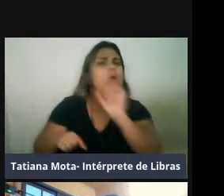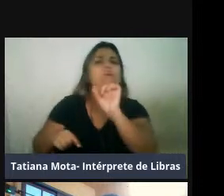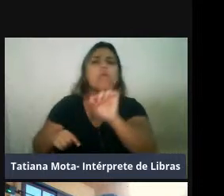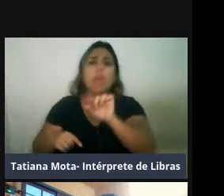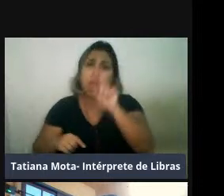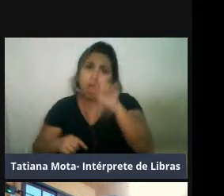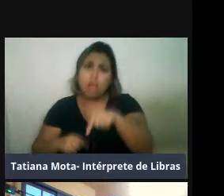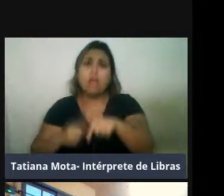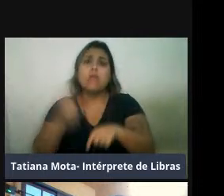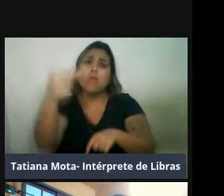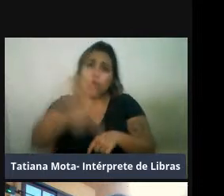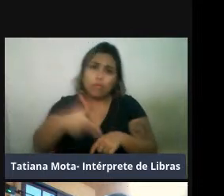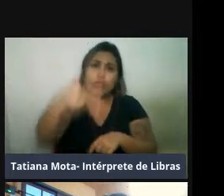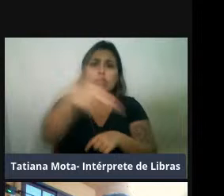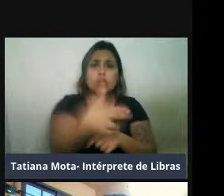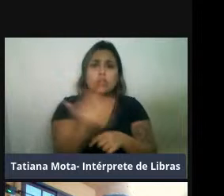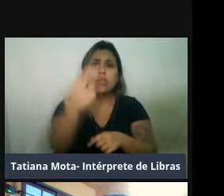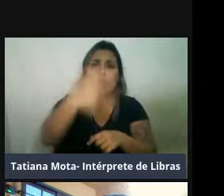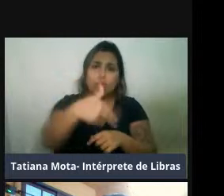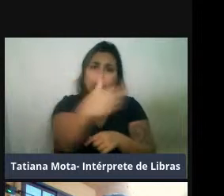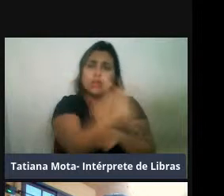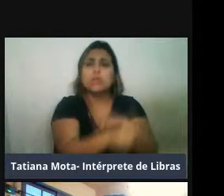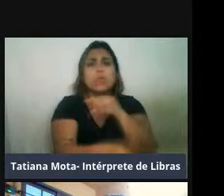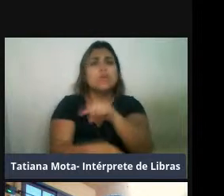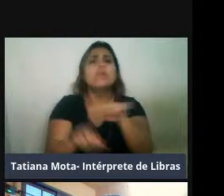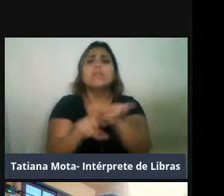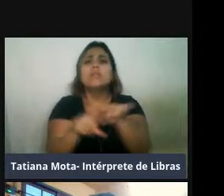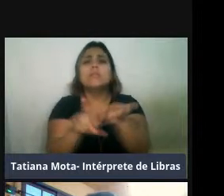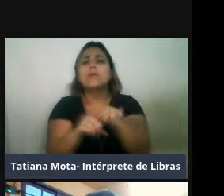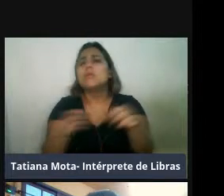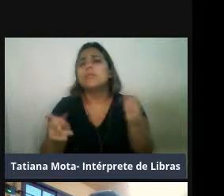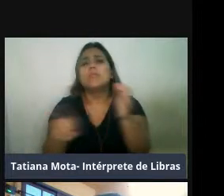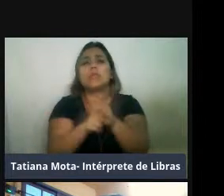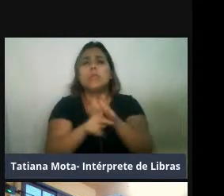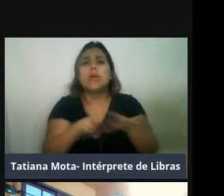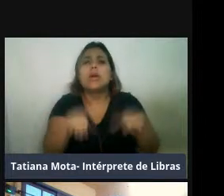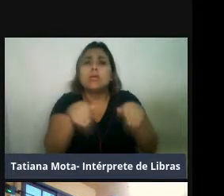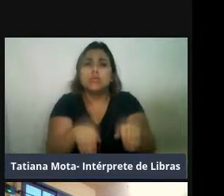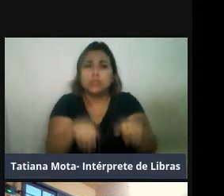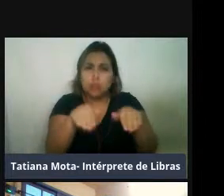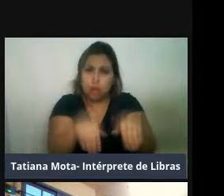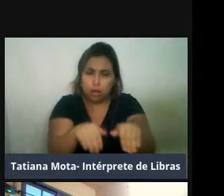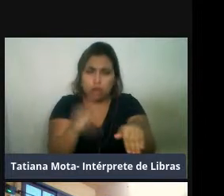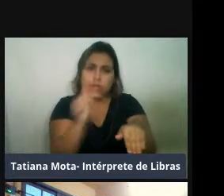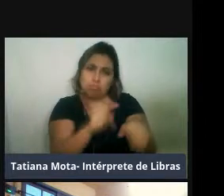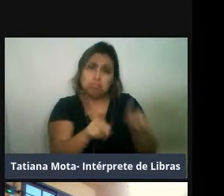2005, né, na costa da Austrália. É o caso do Tursus gefireus,